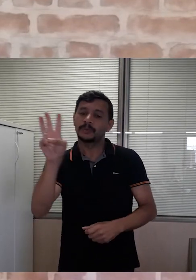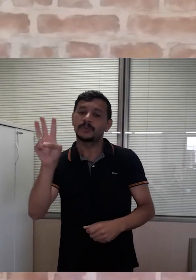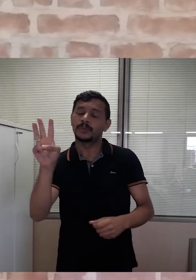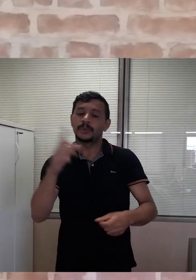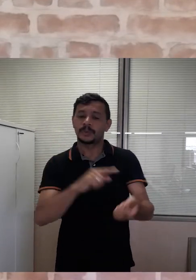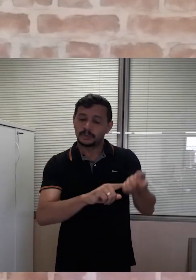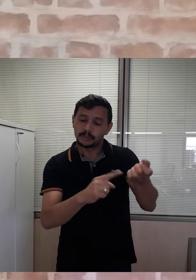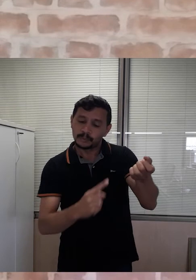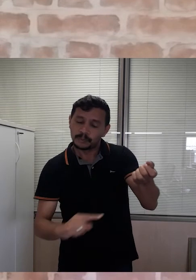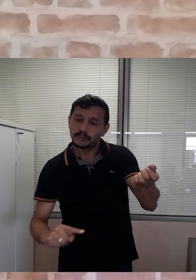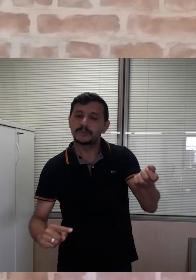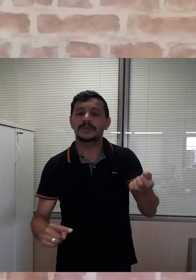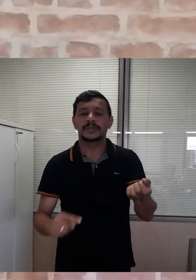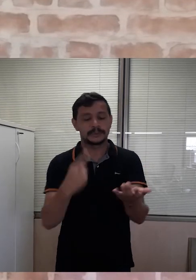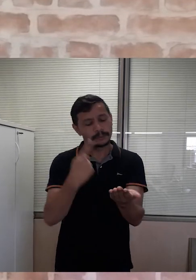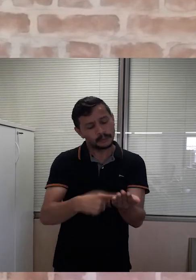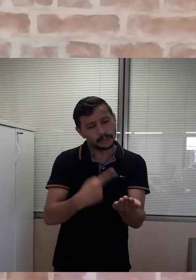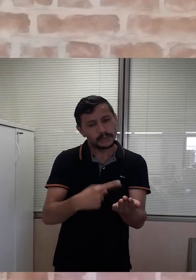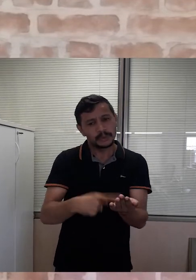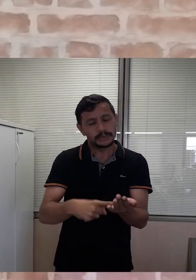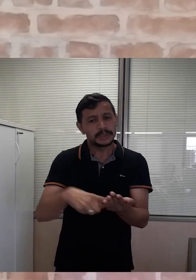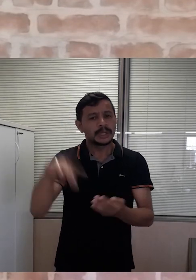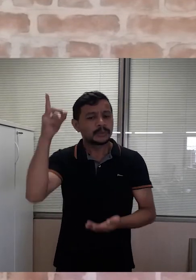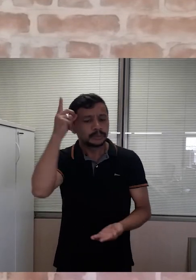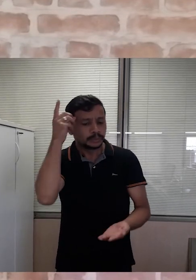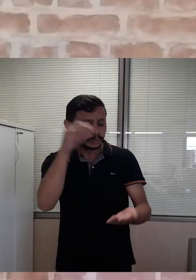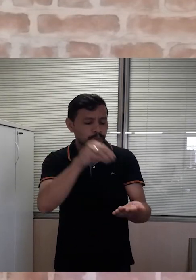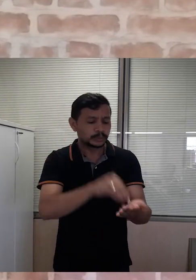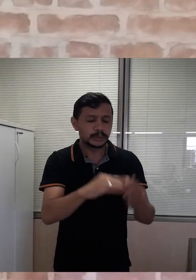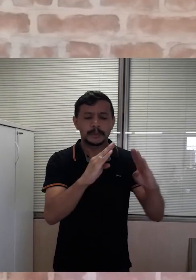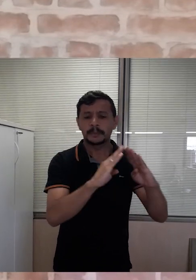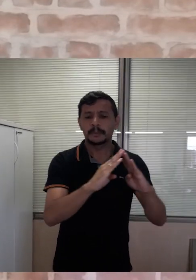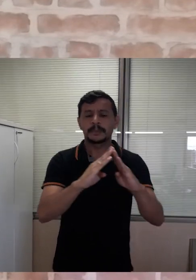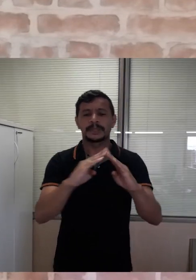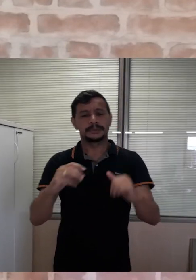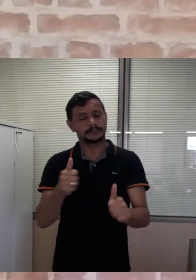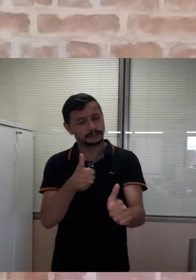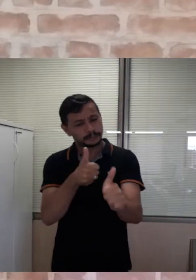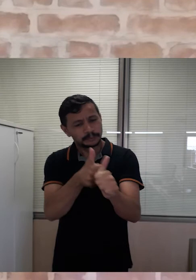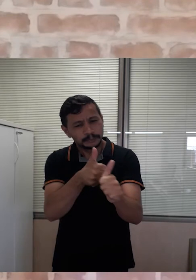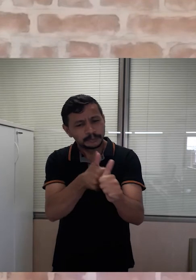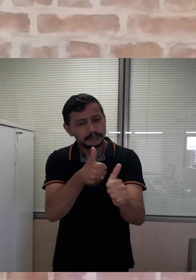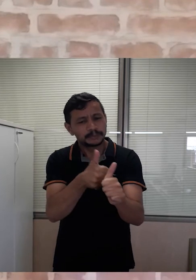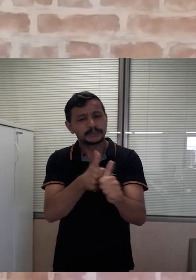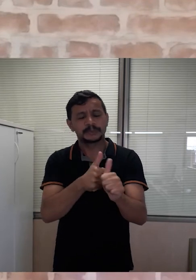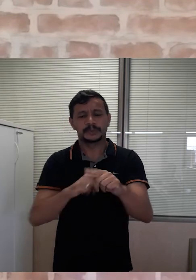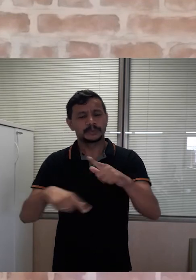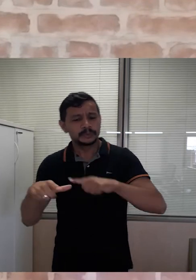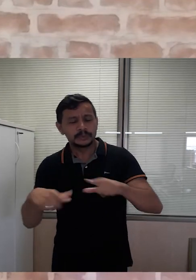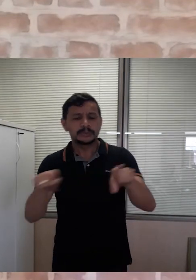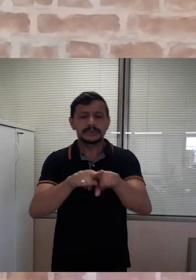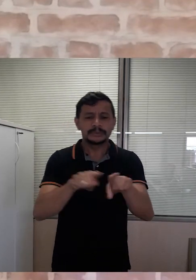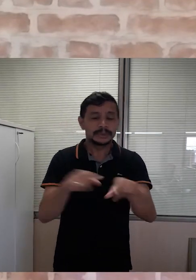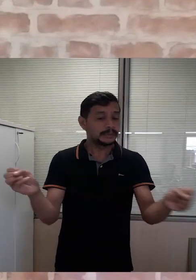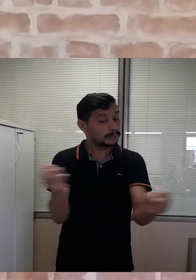site do ProSangue e agendar a sua doação no posto mais perto de você, da sua casa, do seu